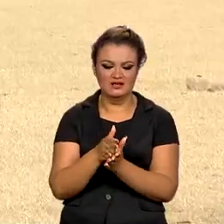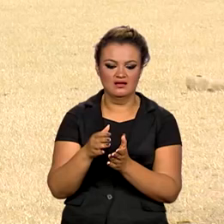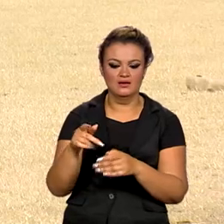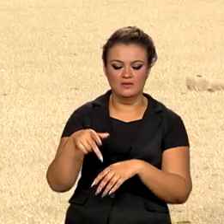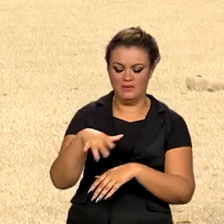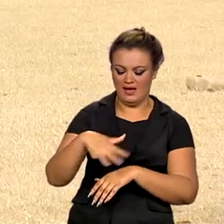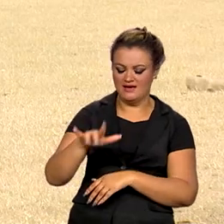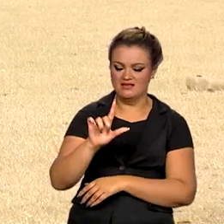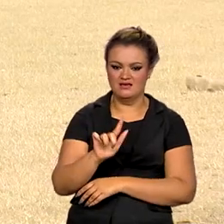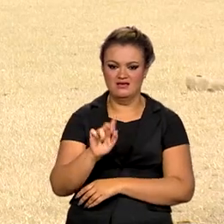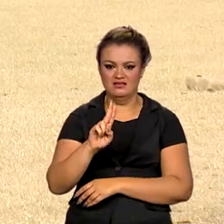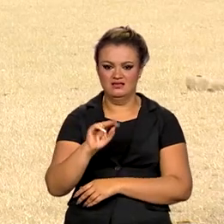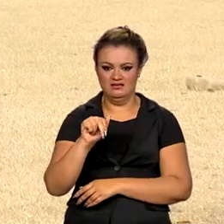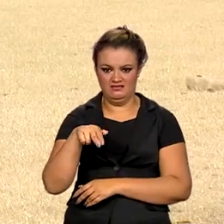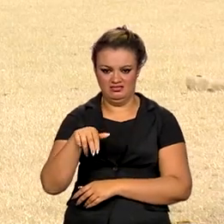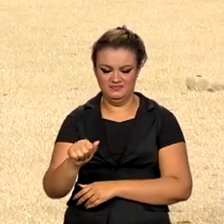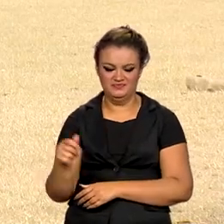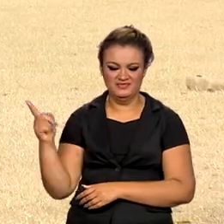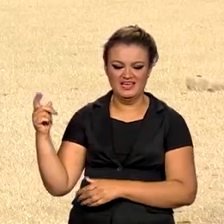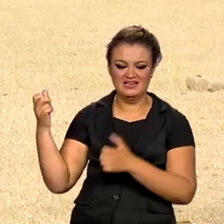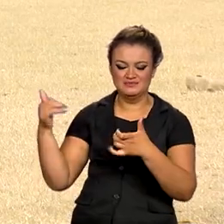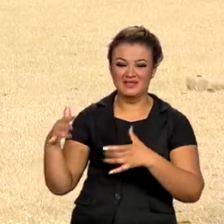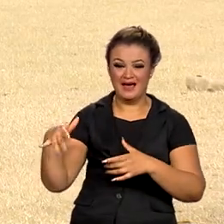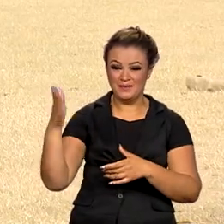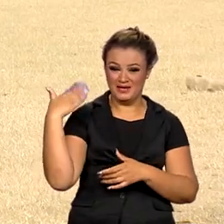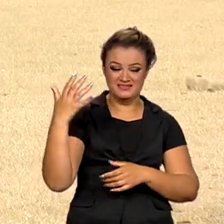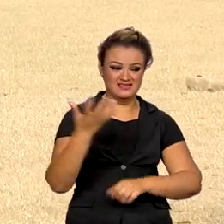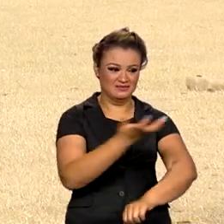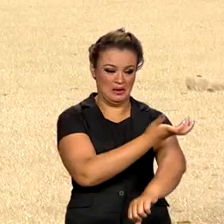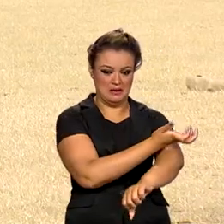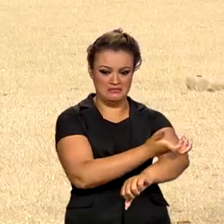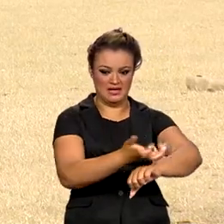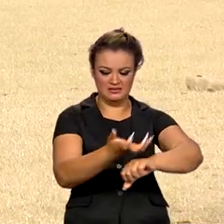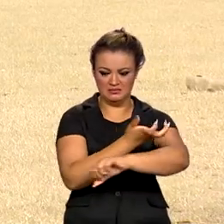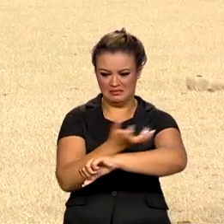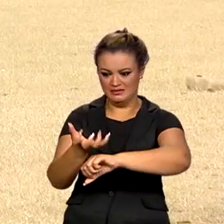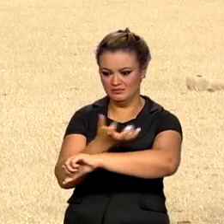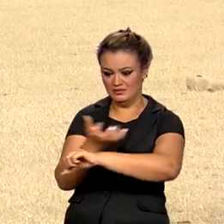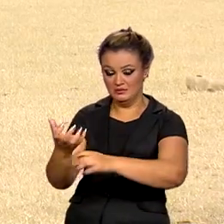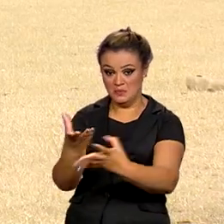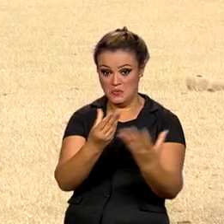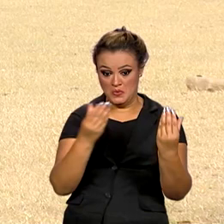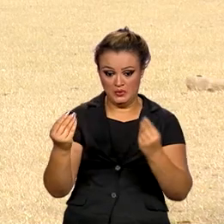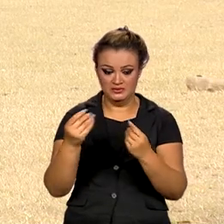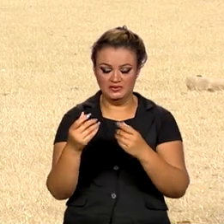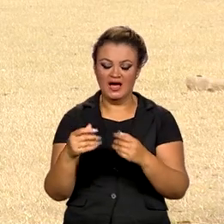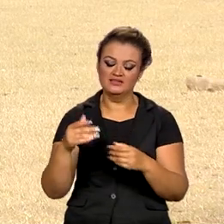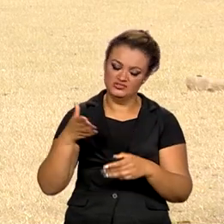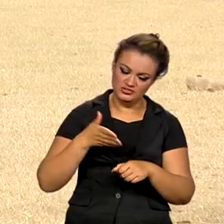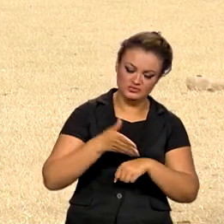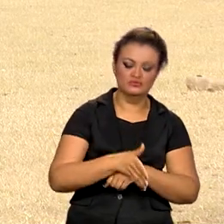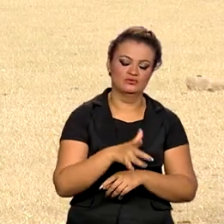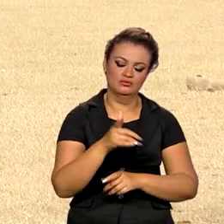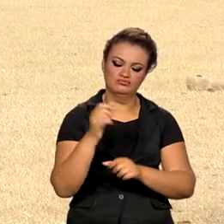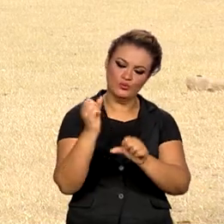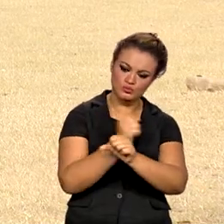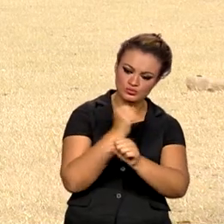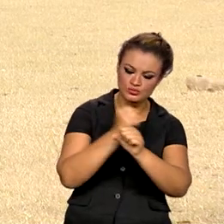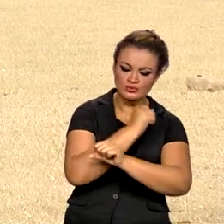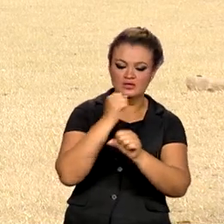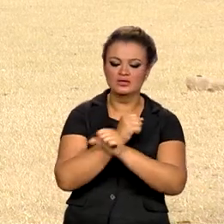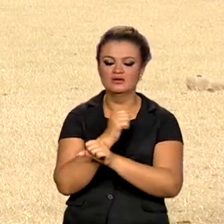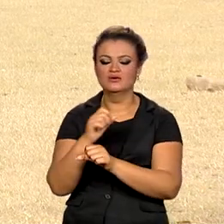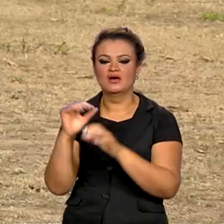O plantio aqui era um mato, era um matão bem grande mesmo. Aí a gente fez, construiu, aí a gente foi